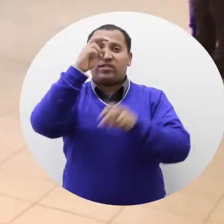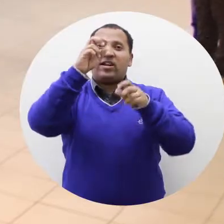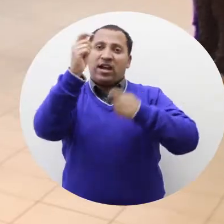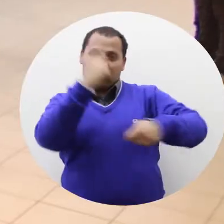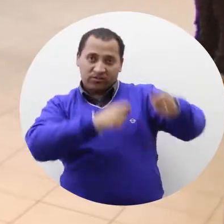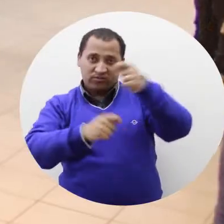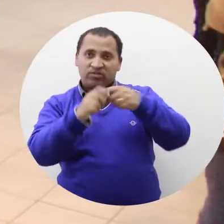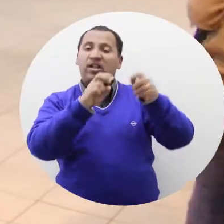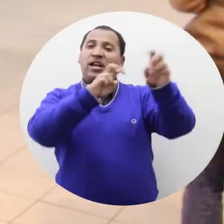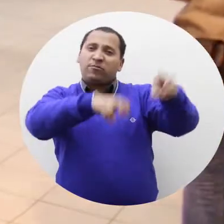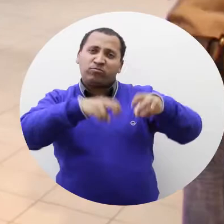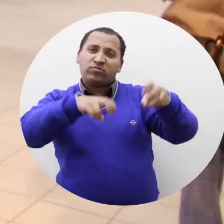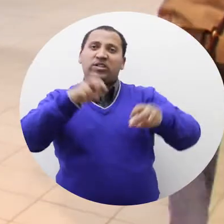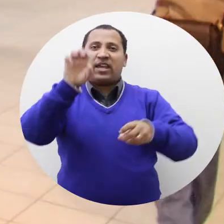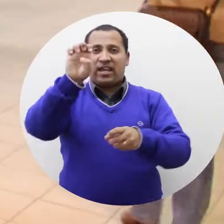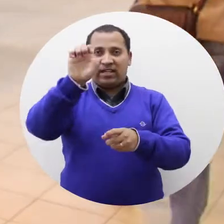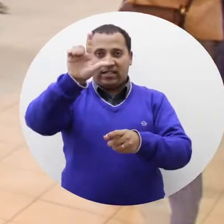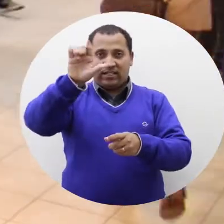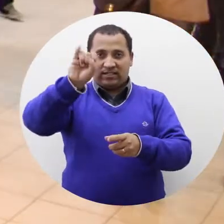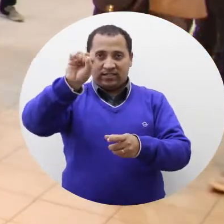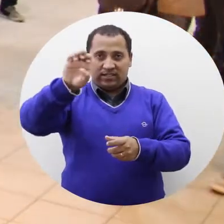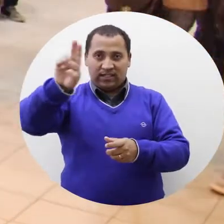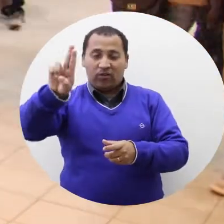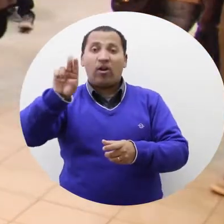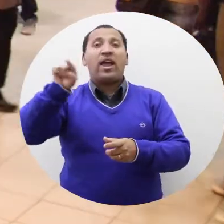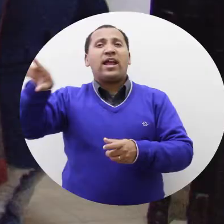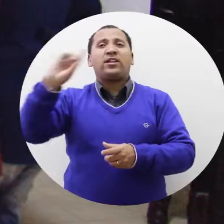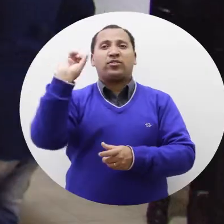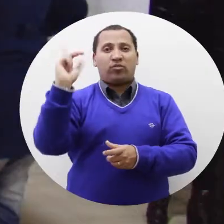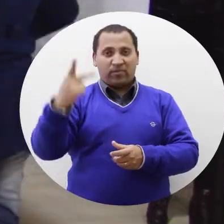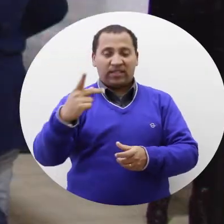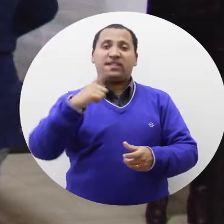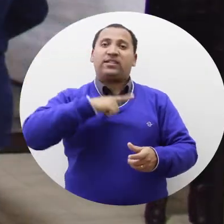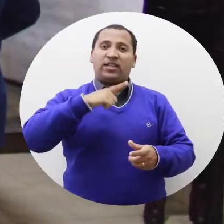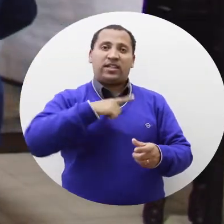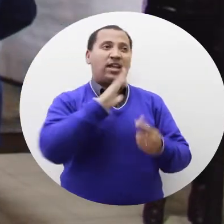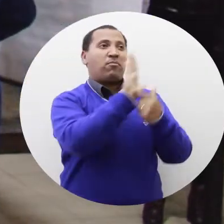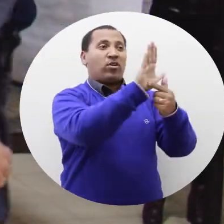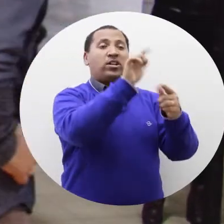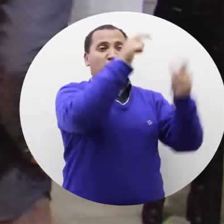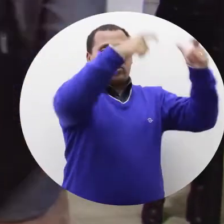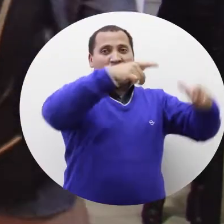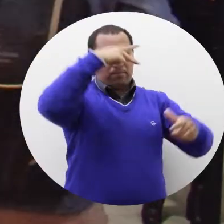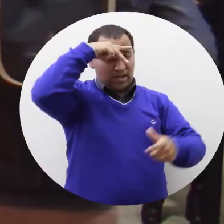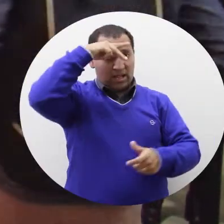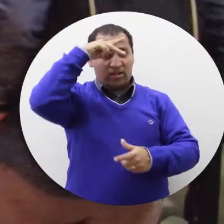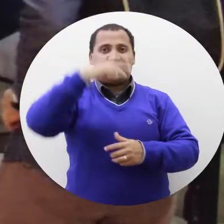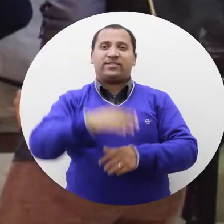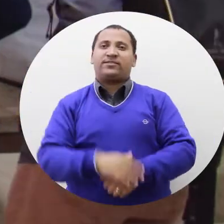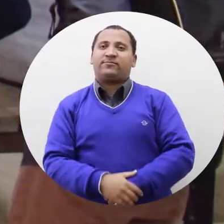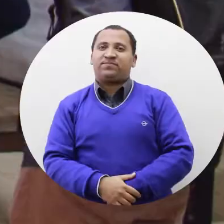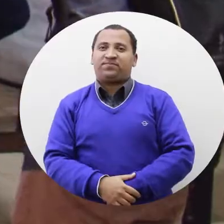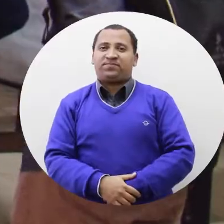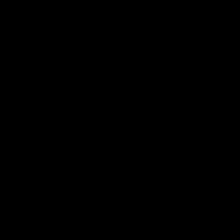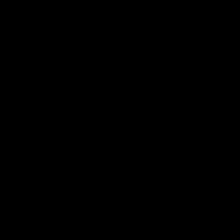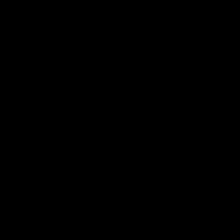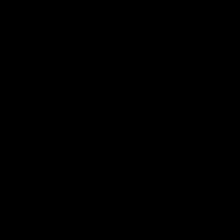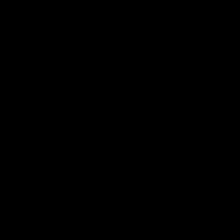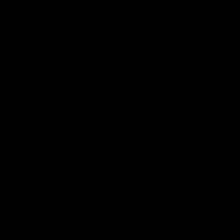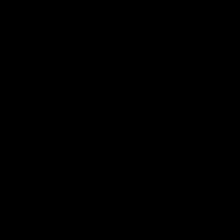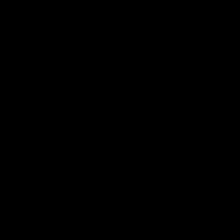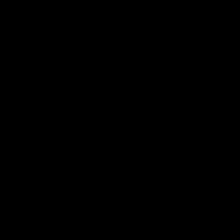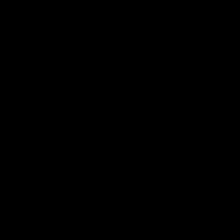segue para a Faculdade de Agronomia Eliseu Maciel e o campus Dom Pedrito recebe a mostra que está em Pelotas.